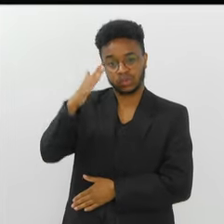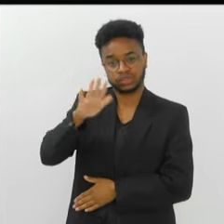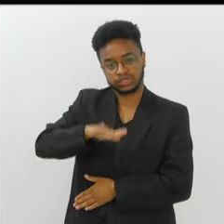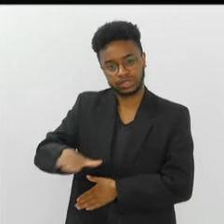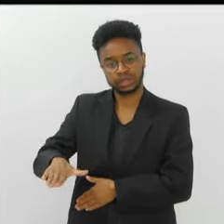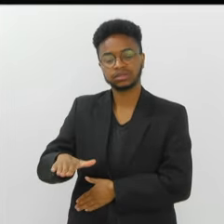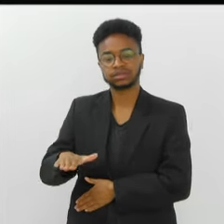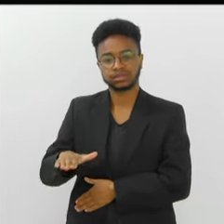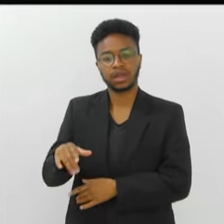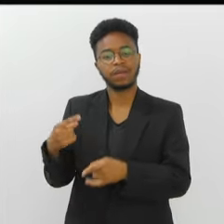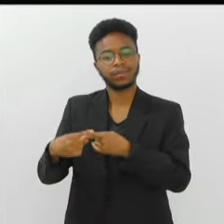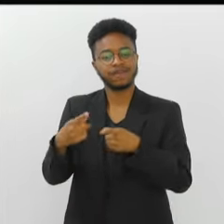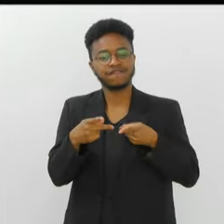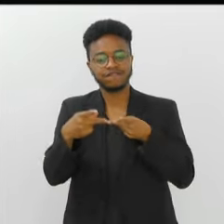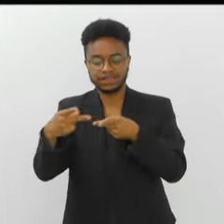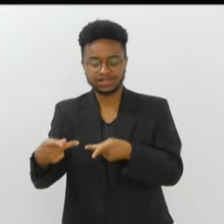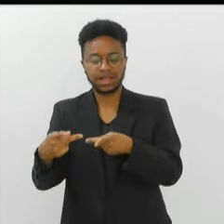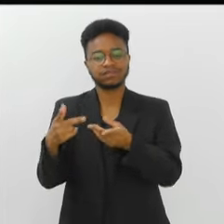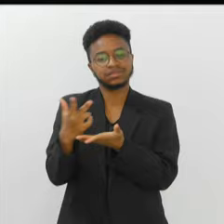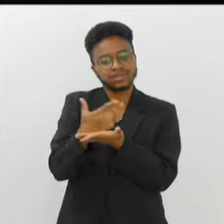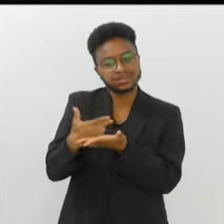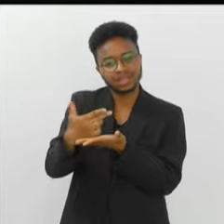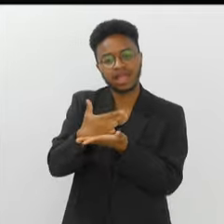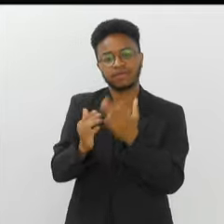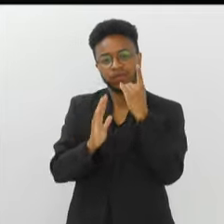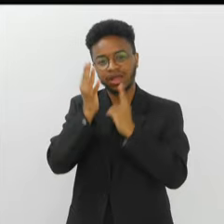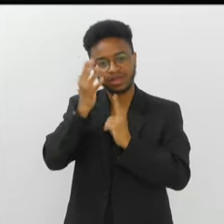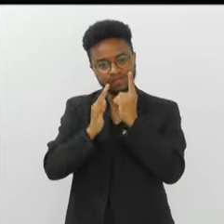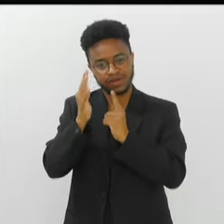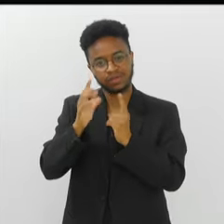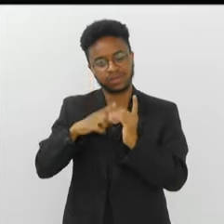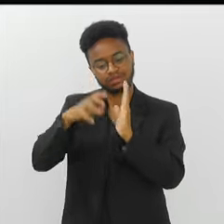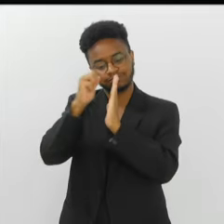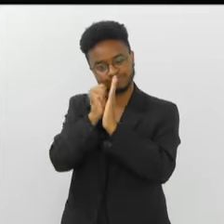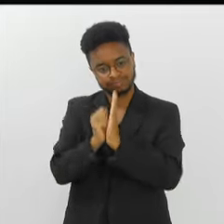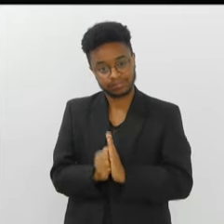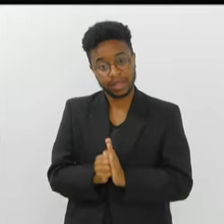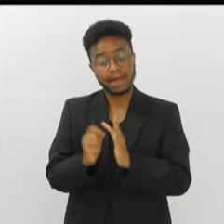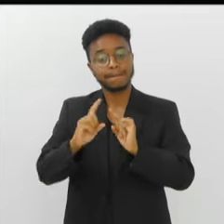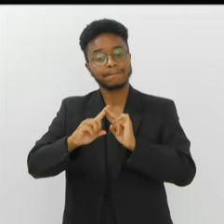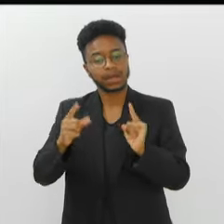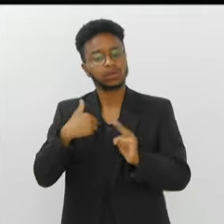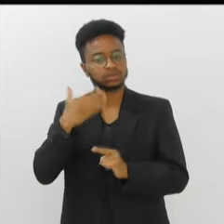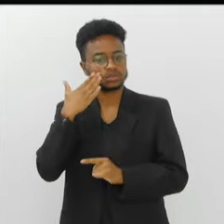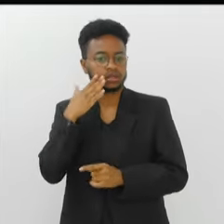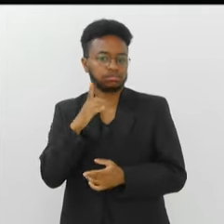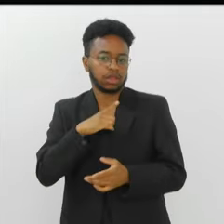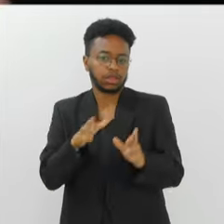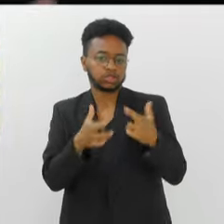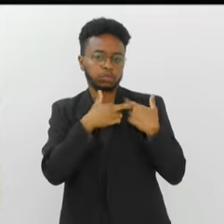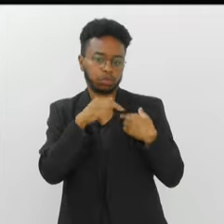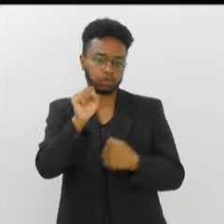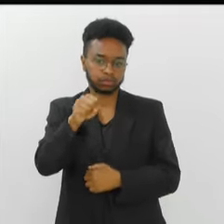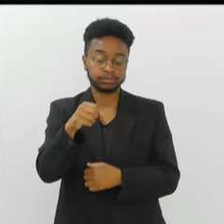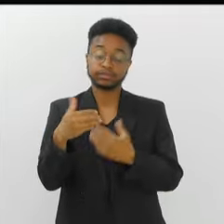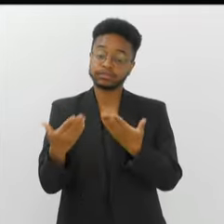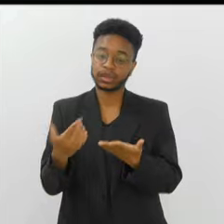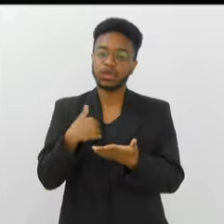menino sonhador que riscava Carnaval no seu caderninho de anotações, mas eu sei da responsabilidade que eu tenho.